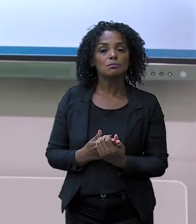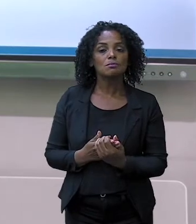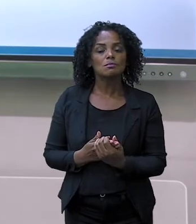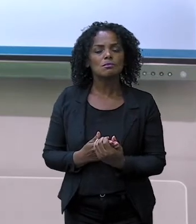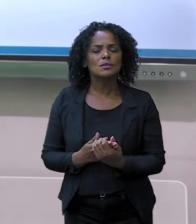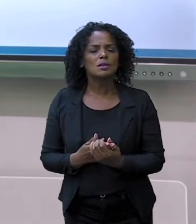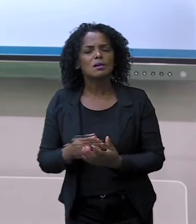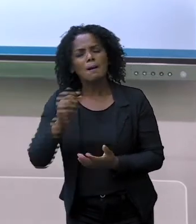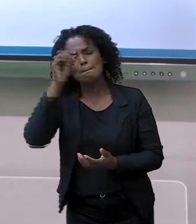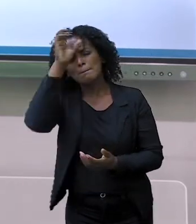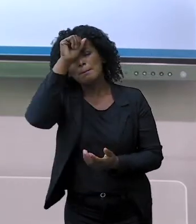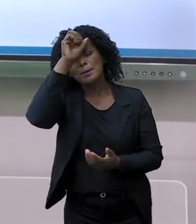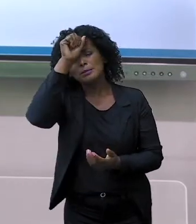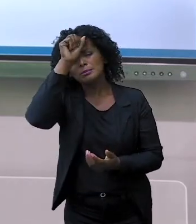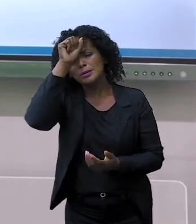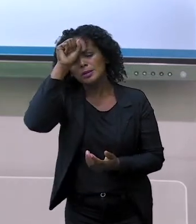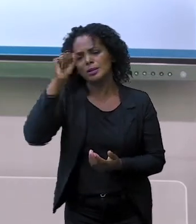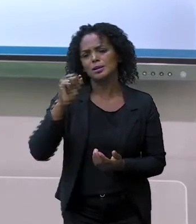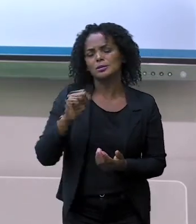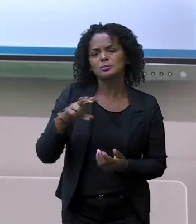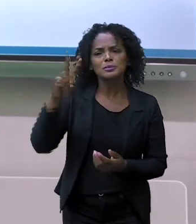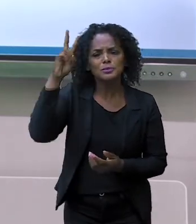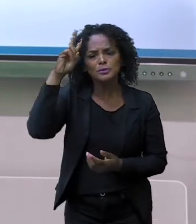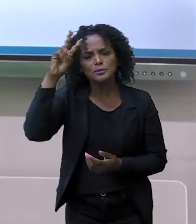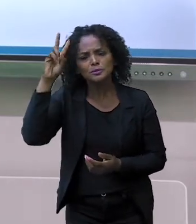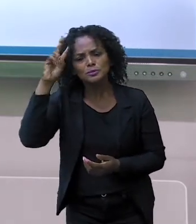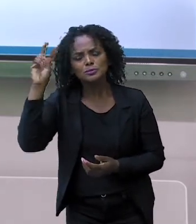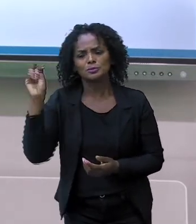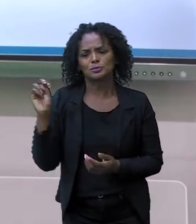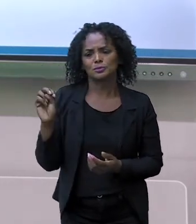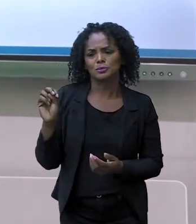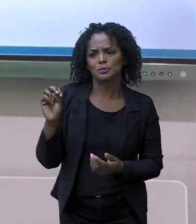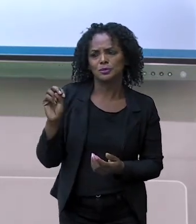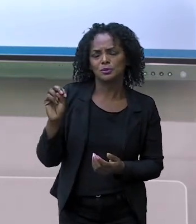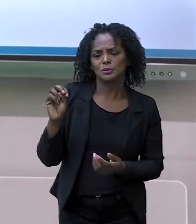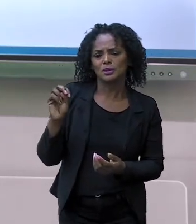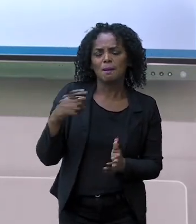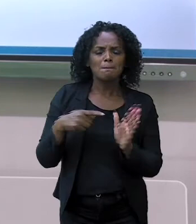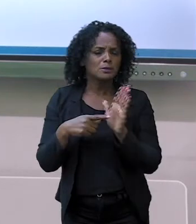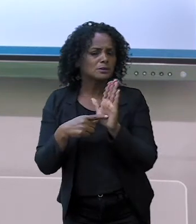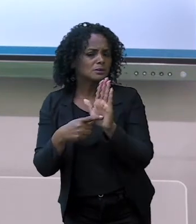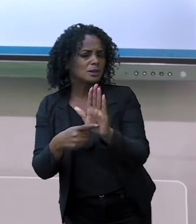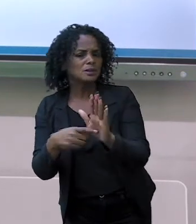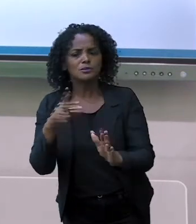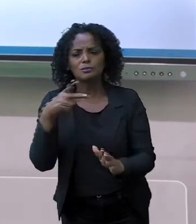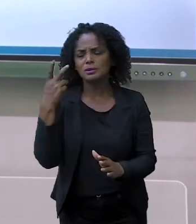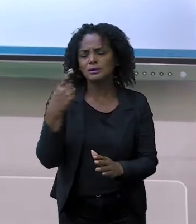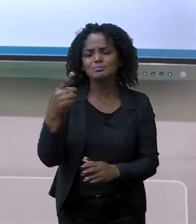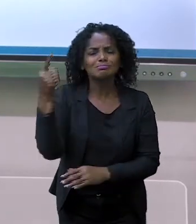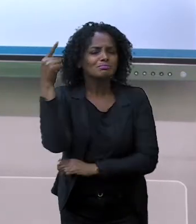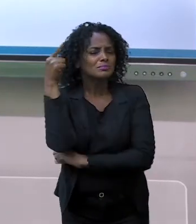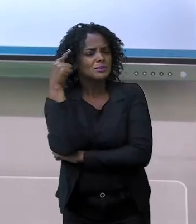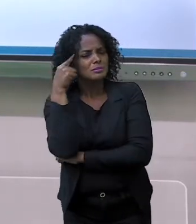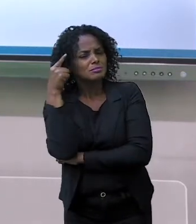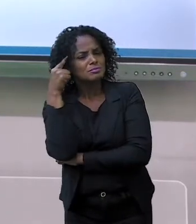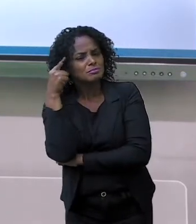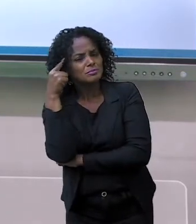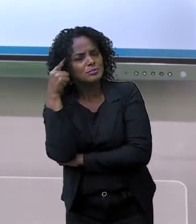a gente ouviu, viu lá na história, falando que o pensador teve aquela ideia de